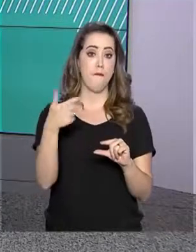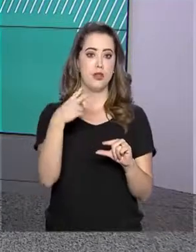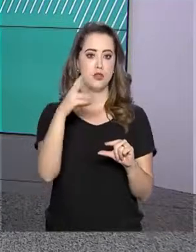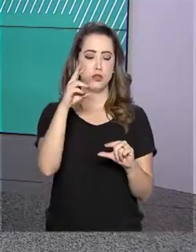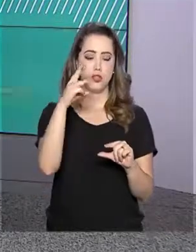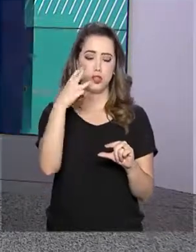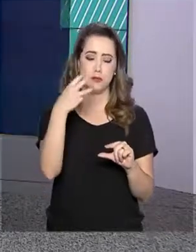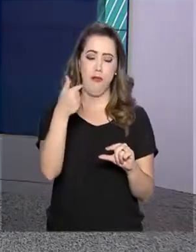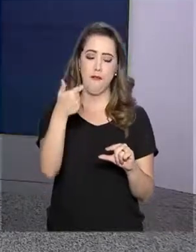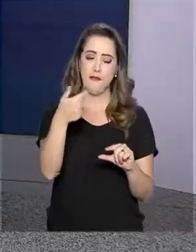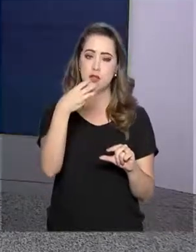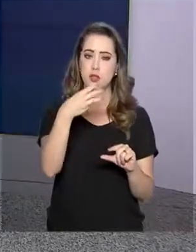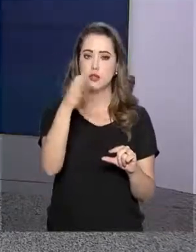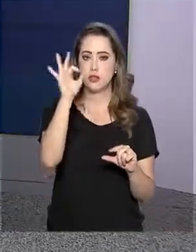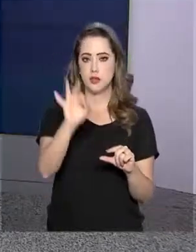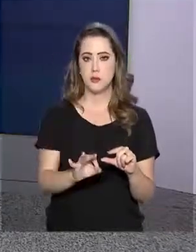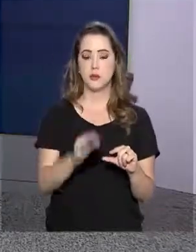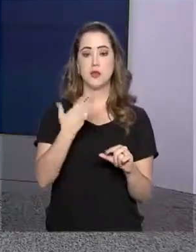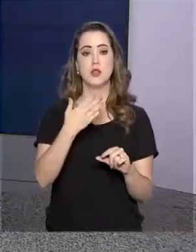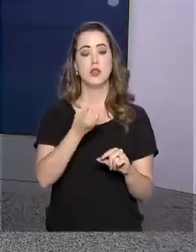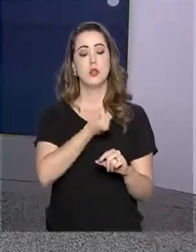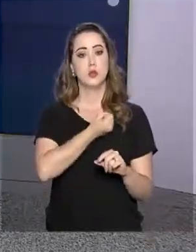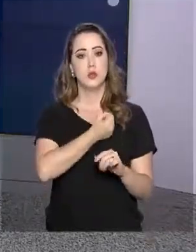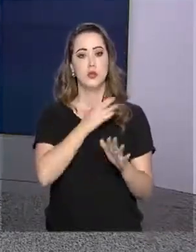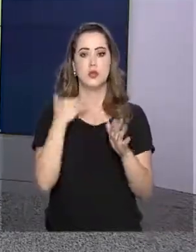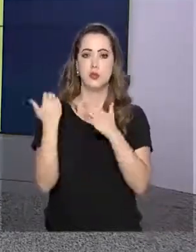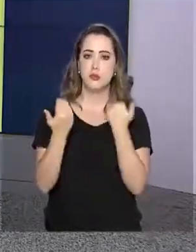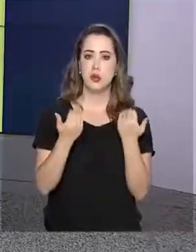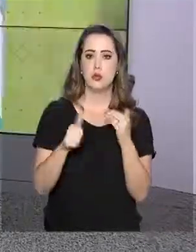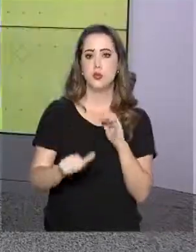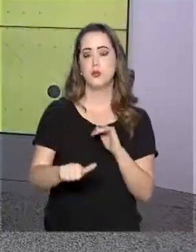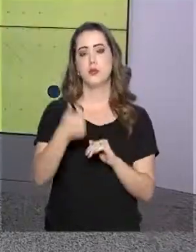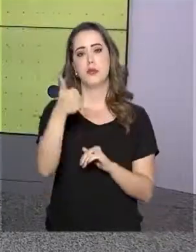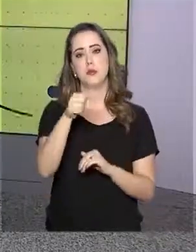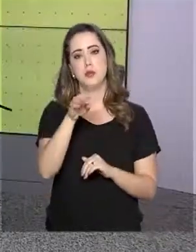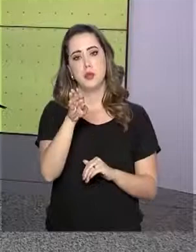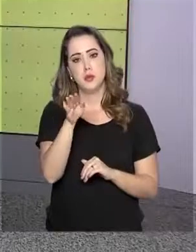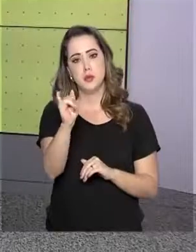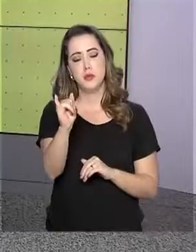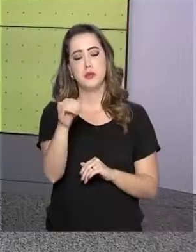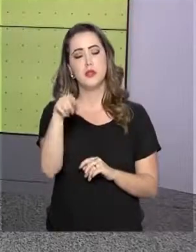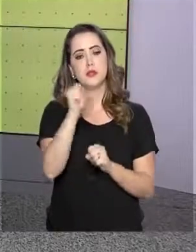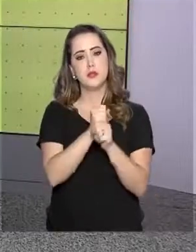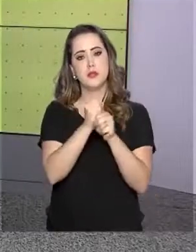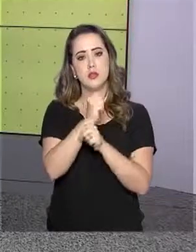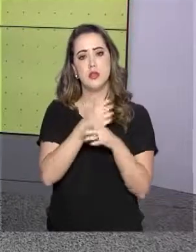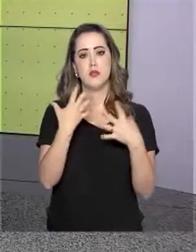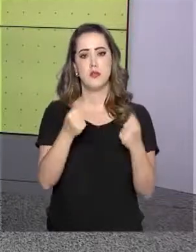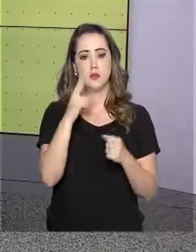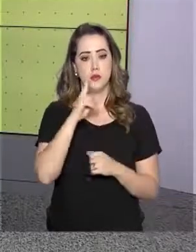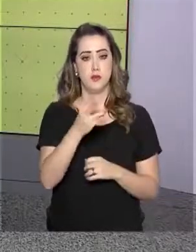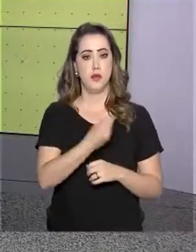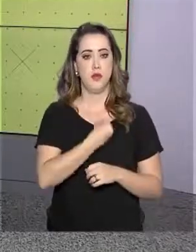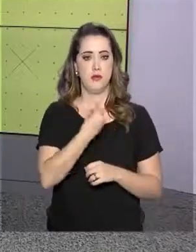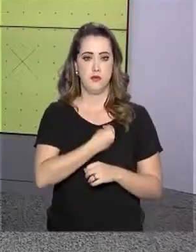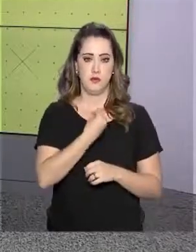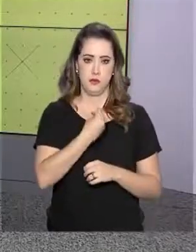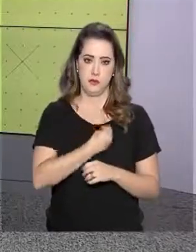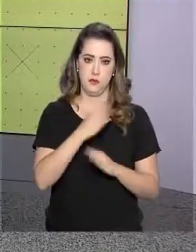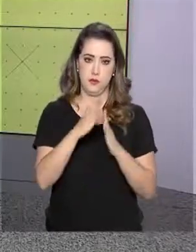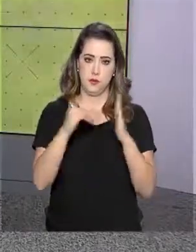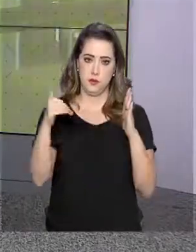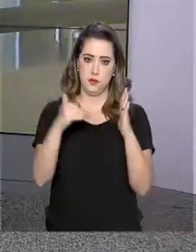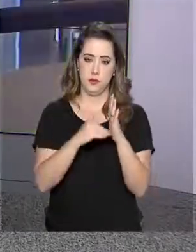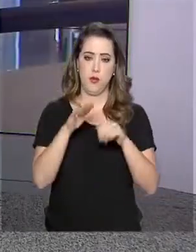no número de homicídios no primeiro bimestre deste ano. Nós vamos, então, ao vivo ao Palácio do Planalto, conversar com a repórter Daniele